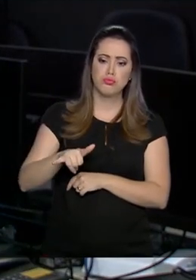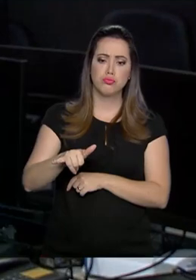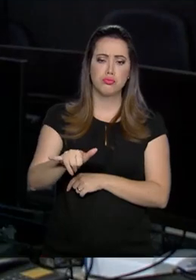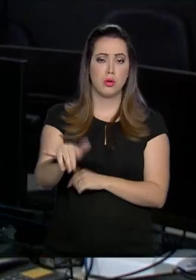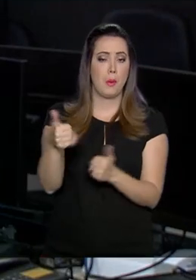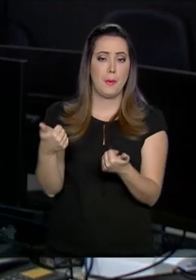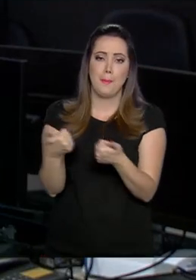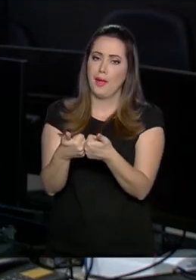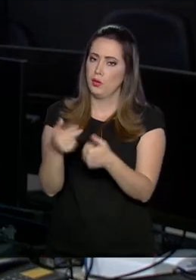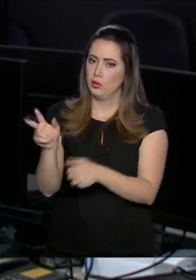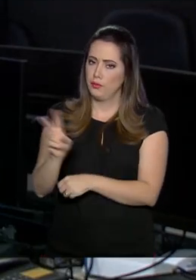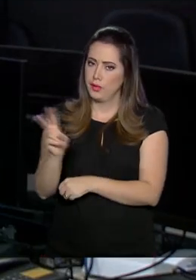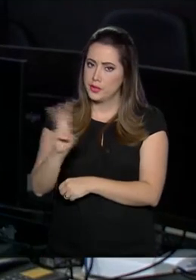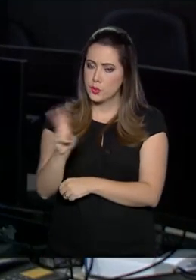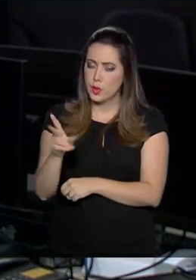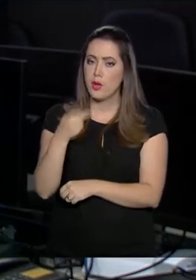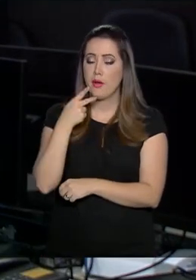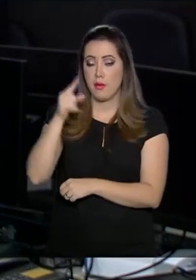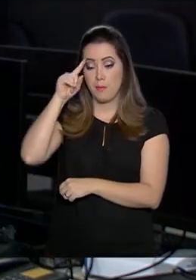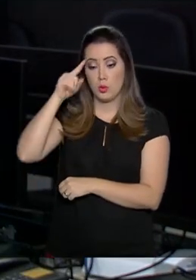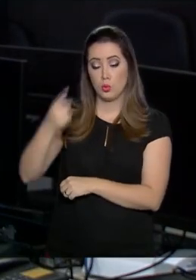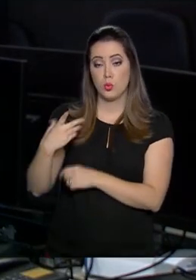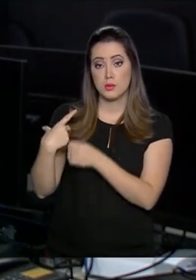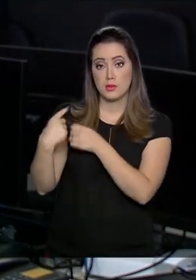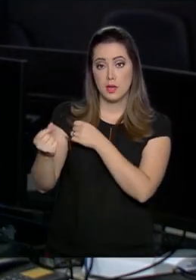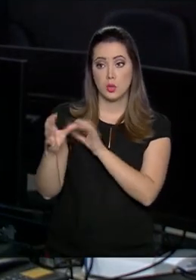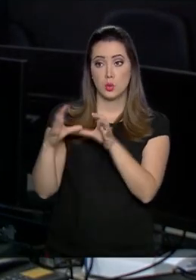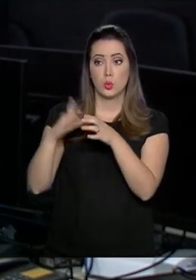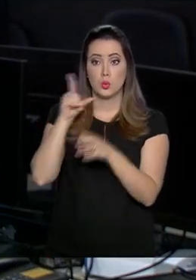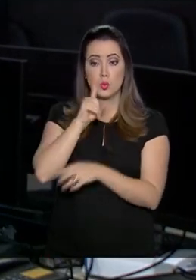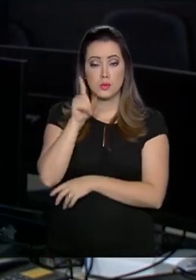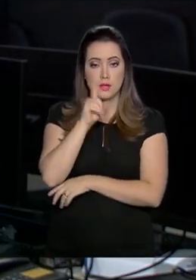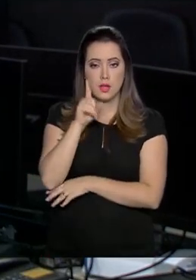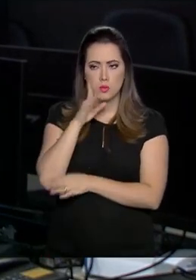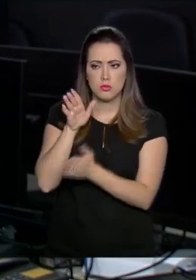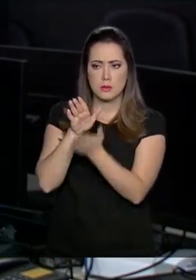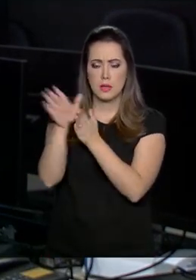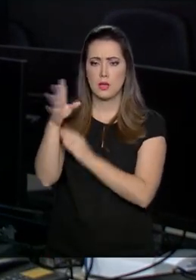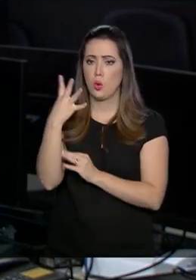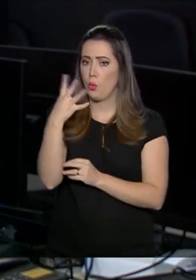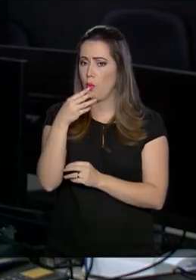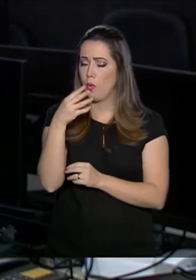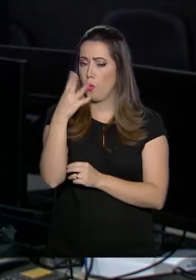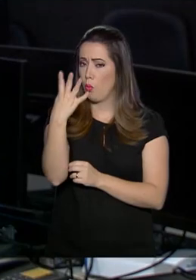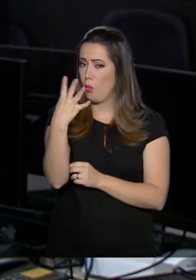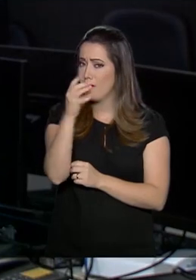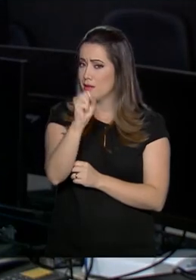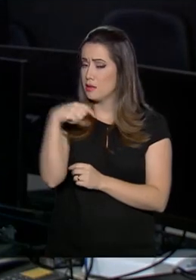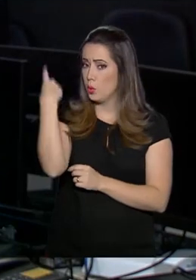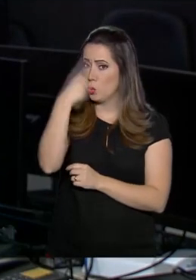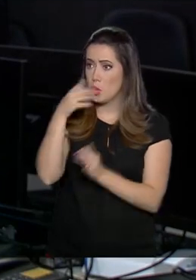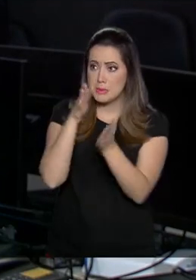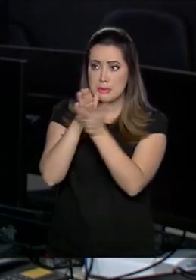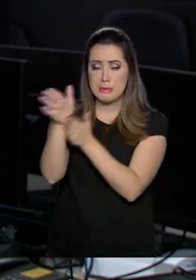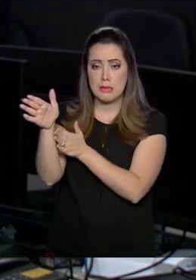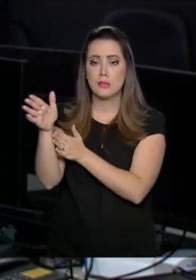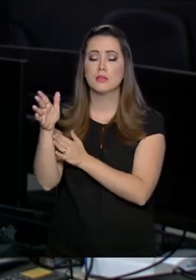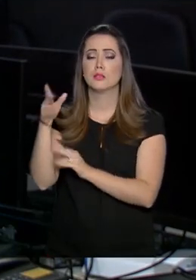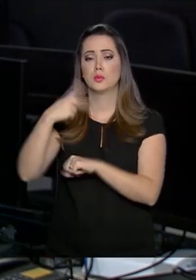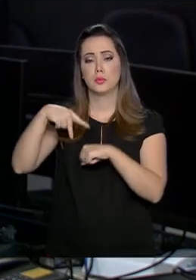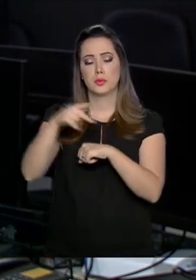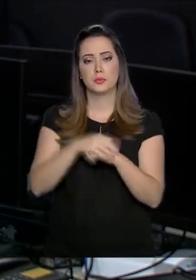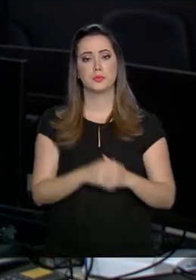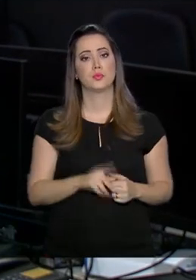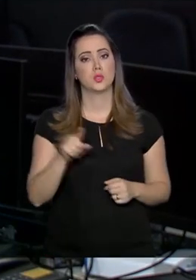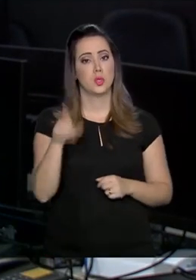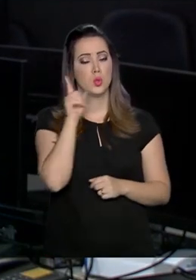e ainda ordenou a saída de operadores aéreos americanos do país em 48 horas. O presidente Trump ameaçou